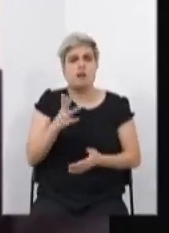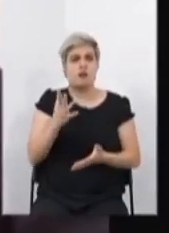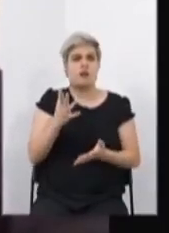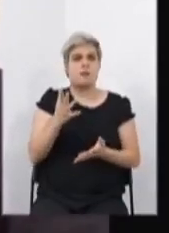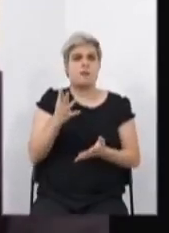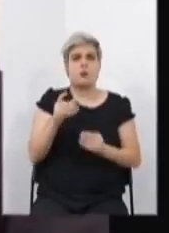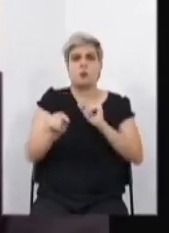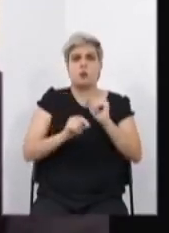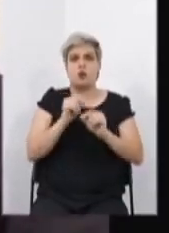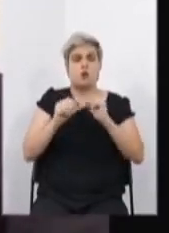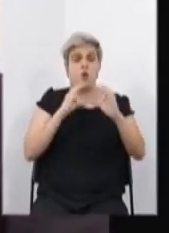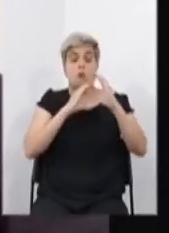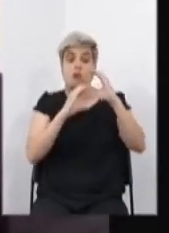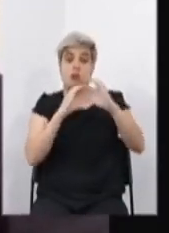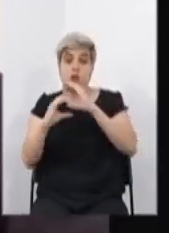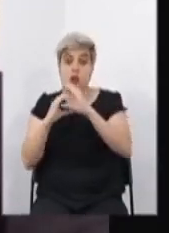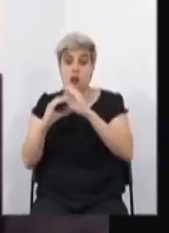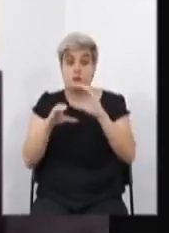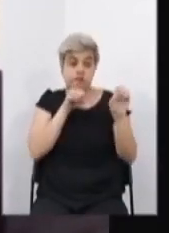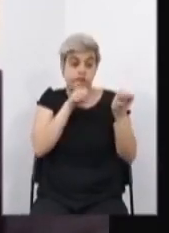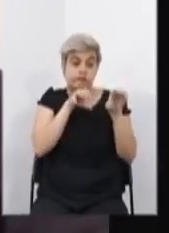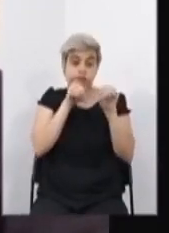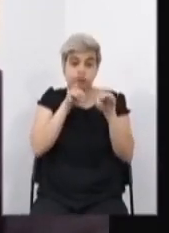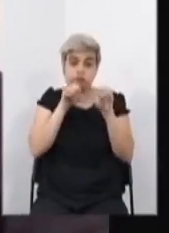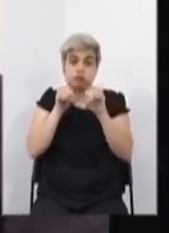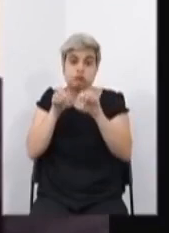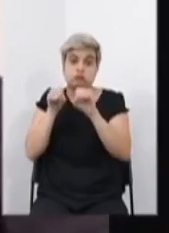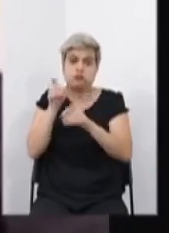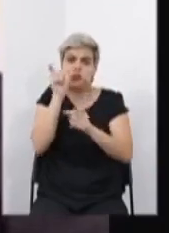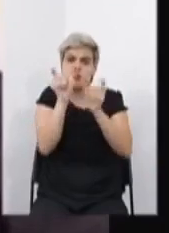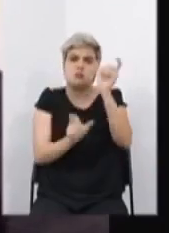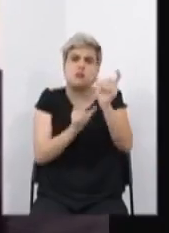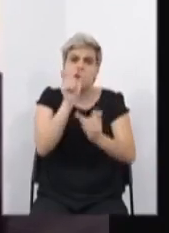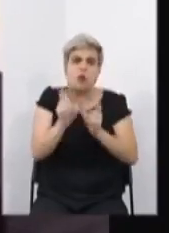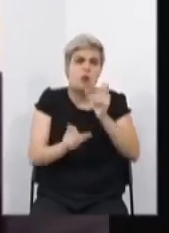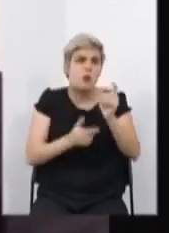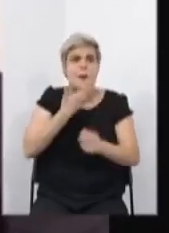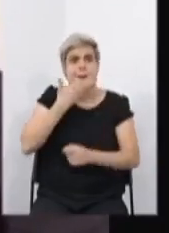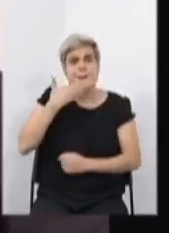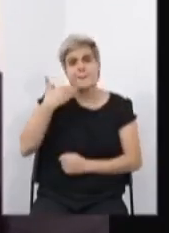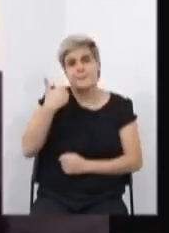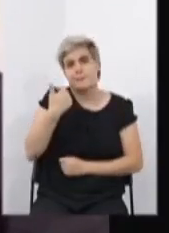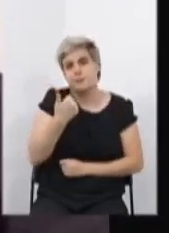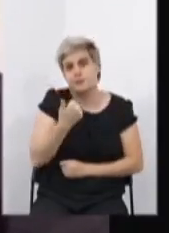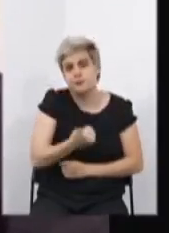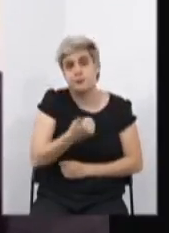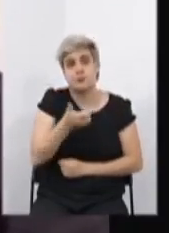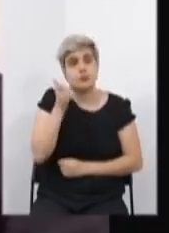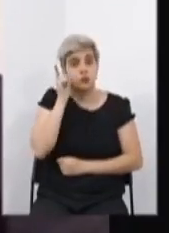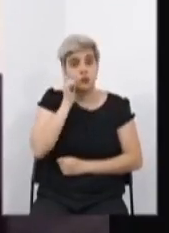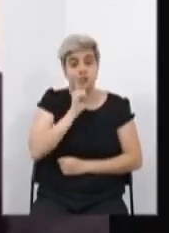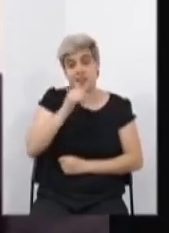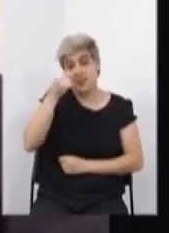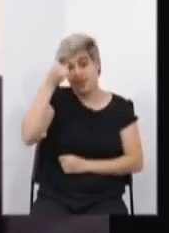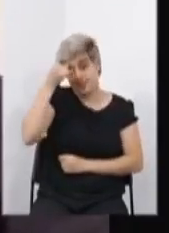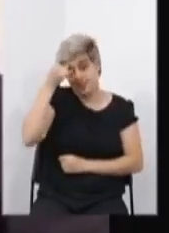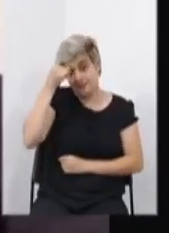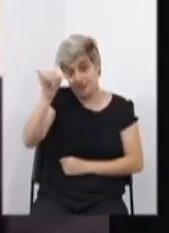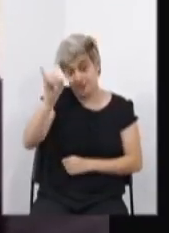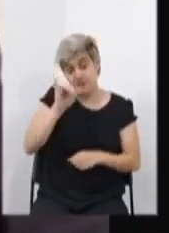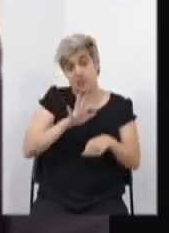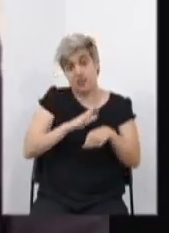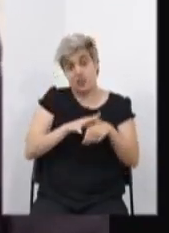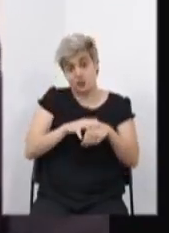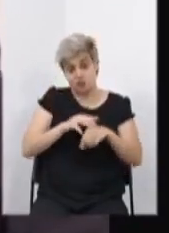canal de comunicação para orientar as pessoas da melhor forma para se combater, prevenir e